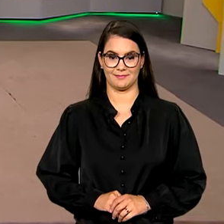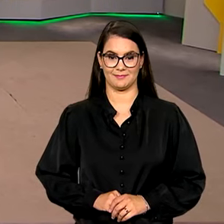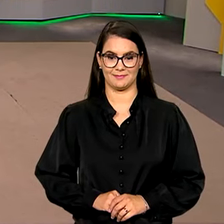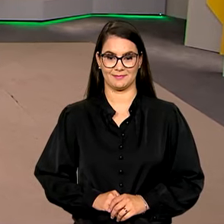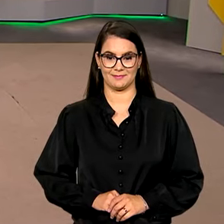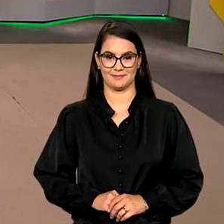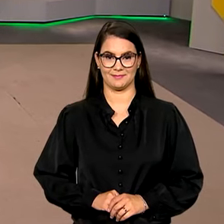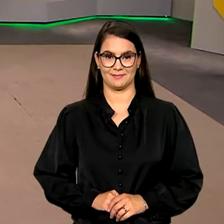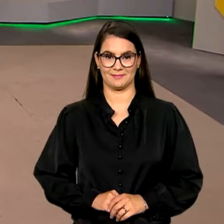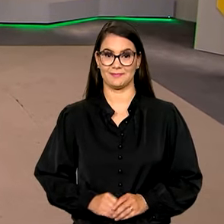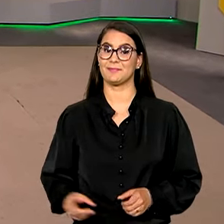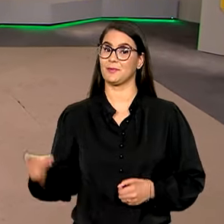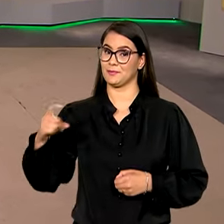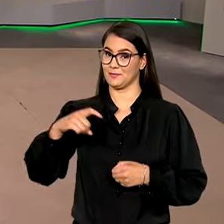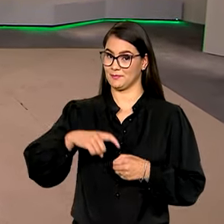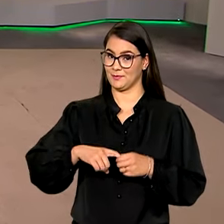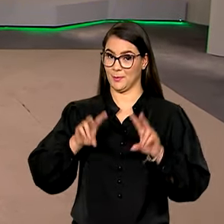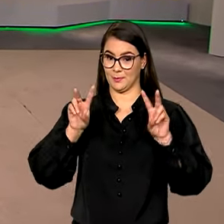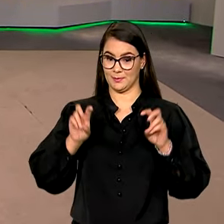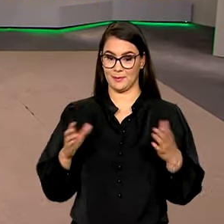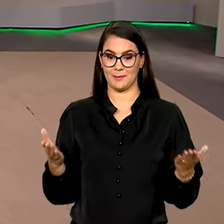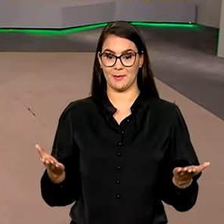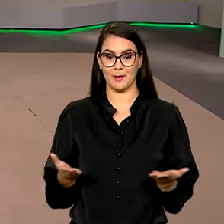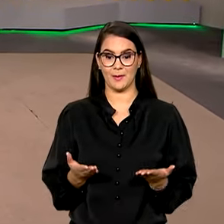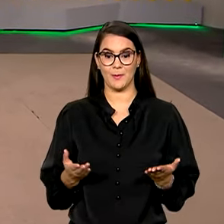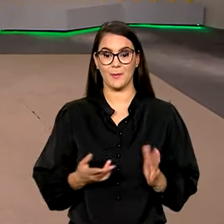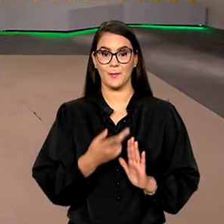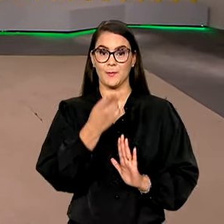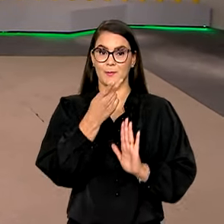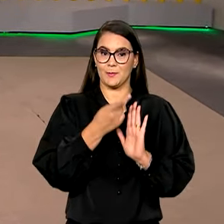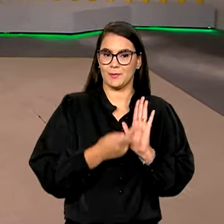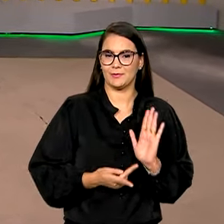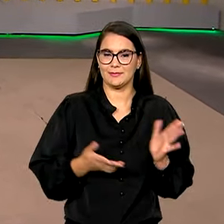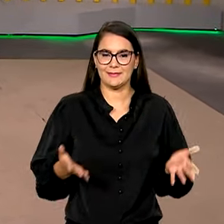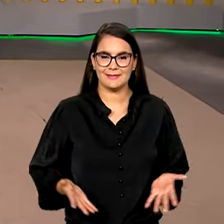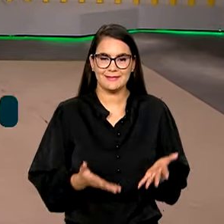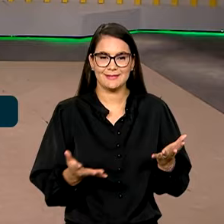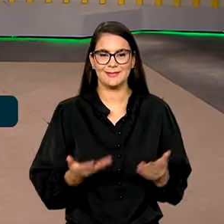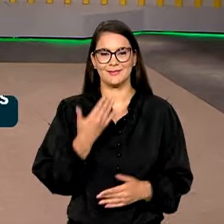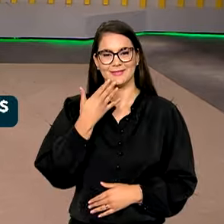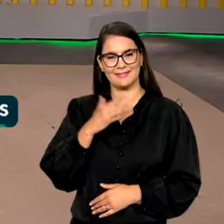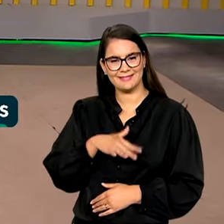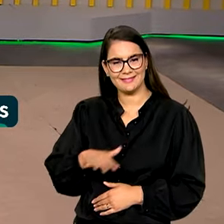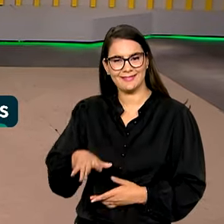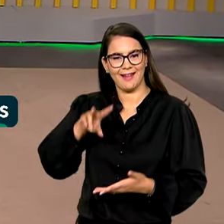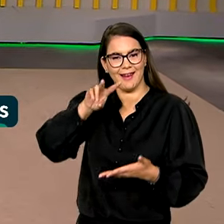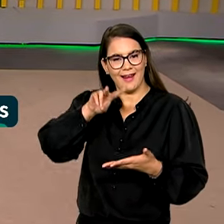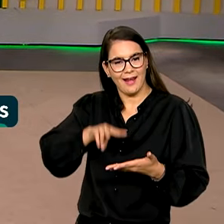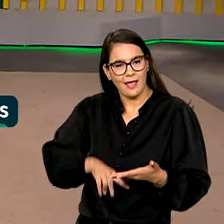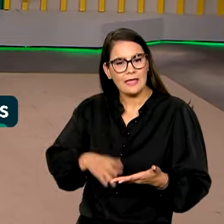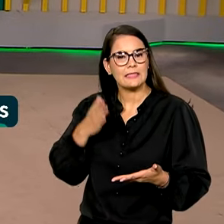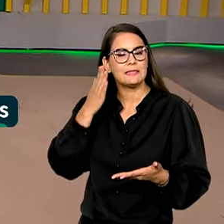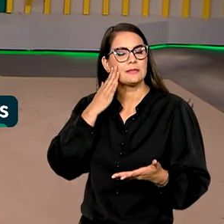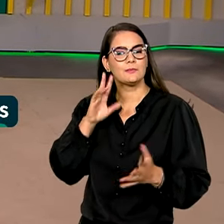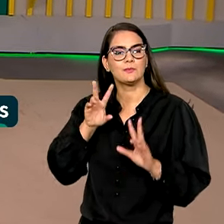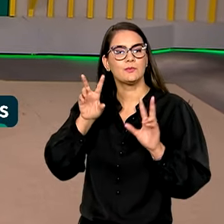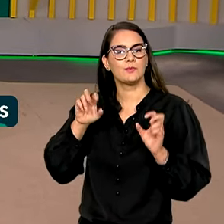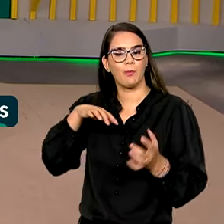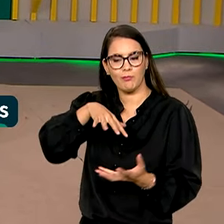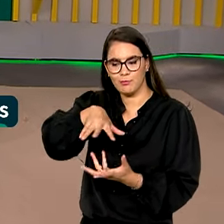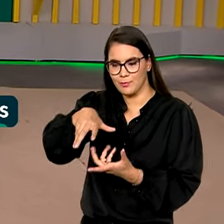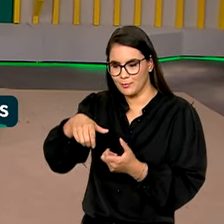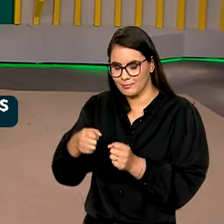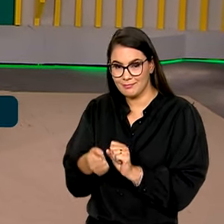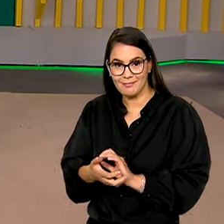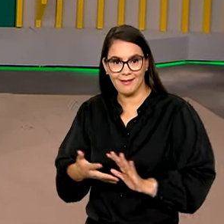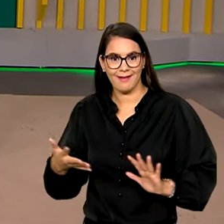Já estamos de volta e o nosso assunto agora, Ana, é um projeto que incentiva crianças a lerem e conhecerem um universo mágico.